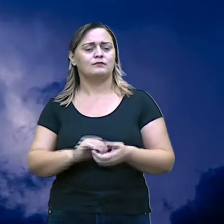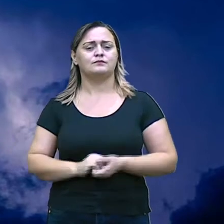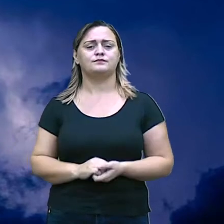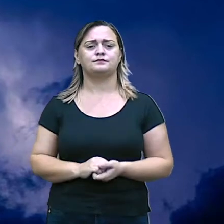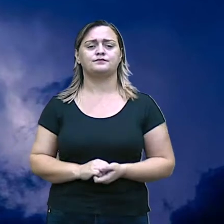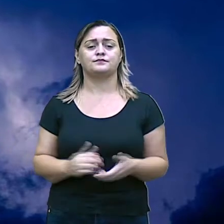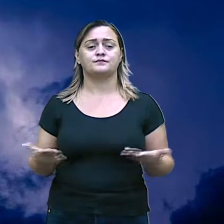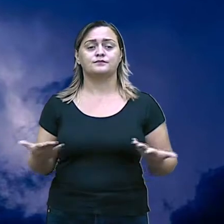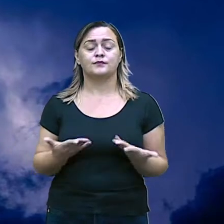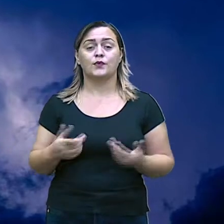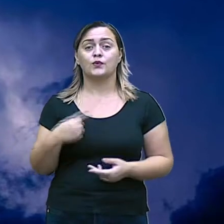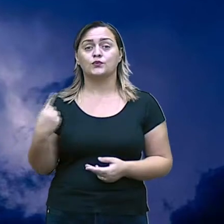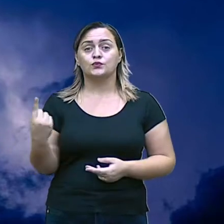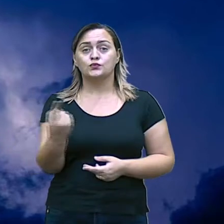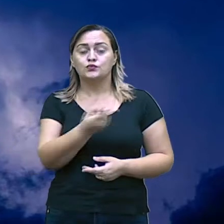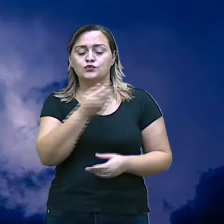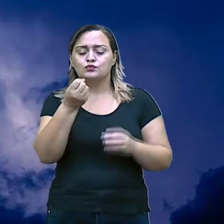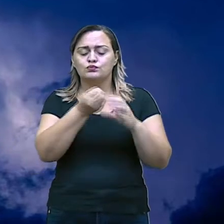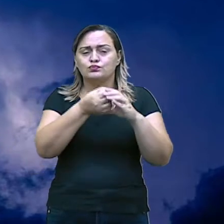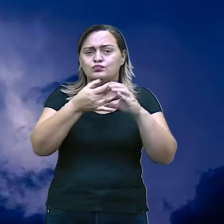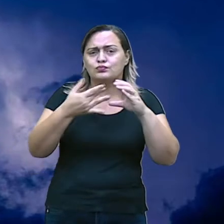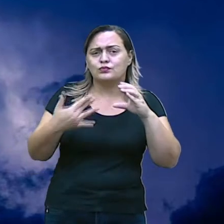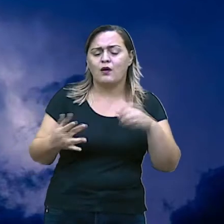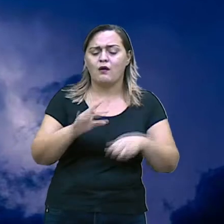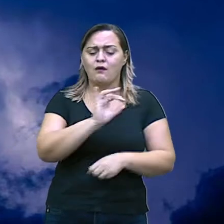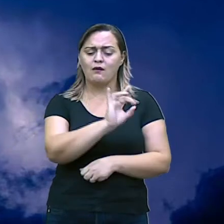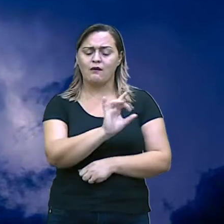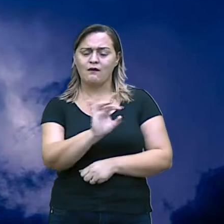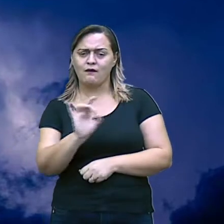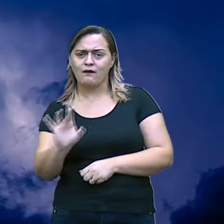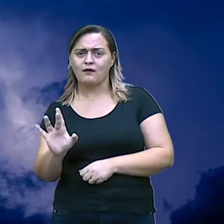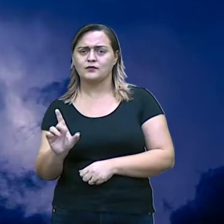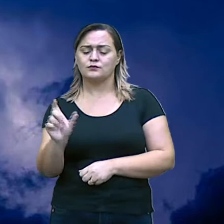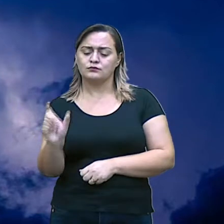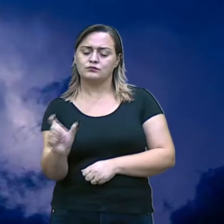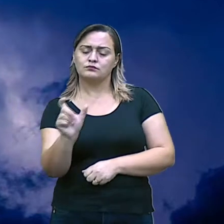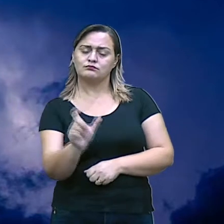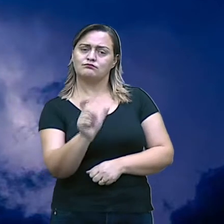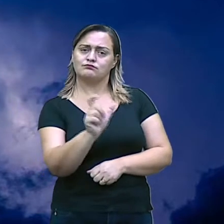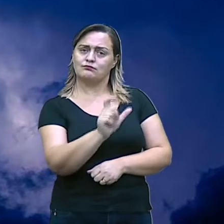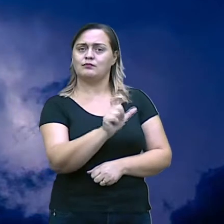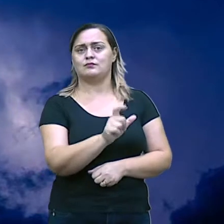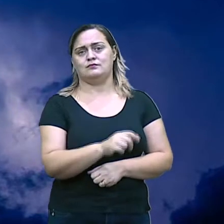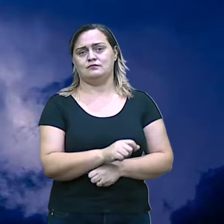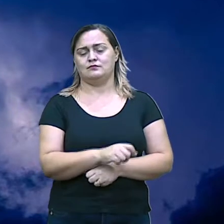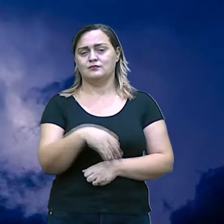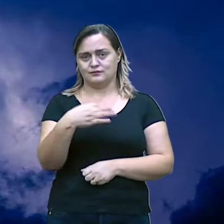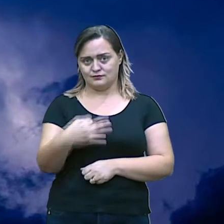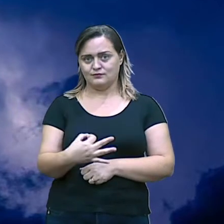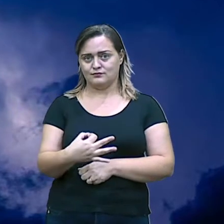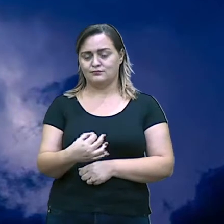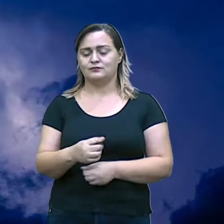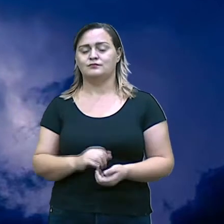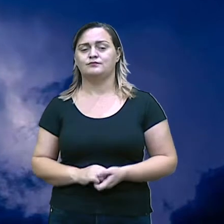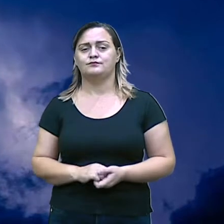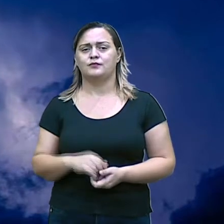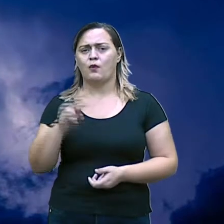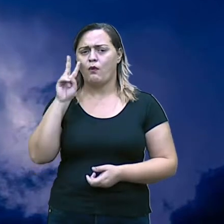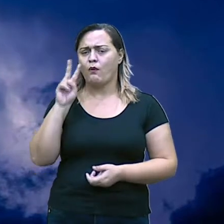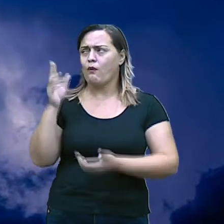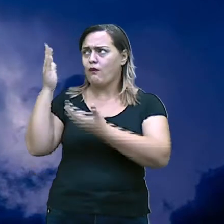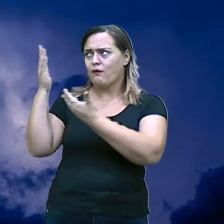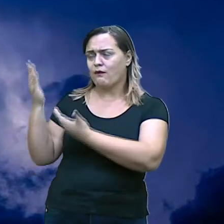Faremos a classificação de cada palavra de acordo com a classe gramatical. Isso aí. De olho na tela.